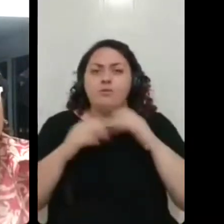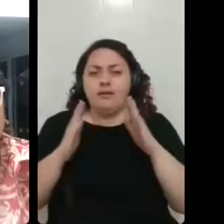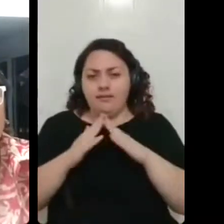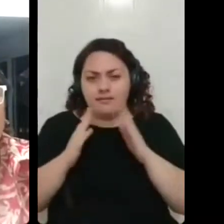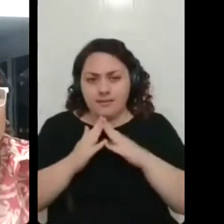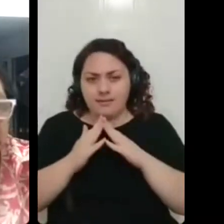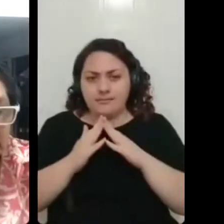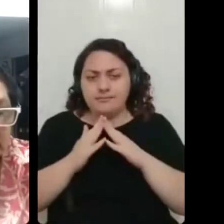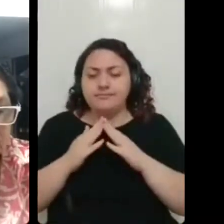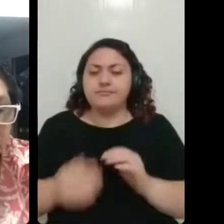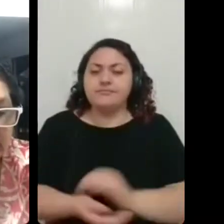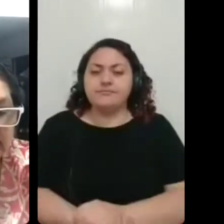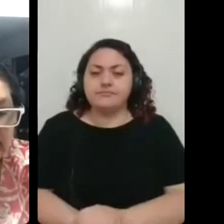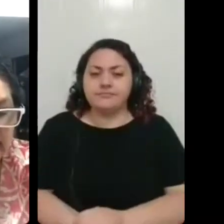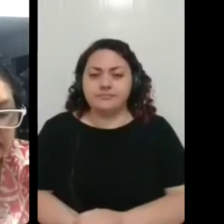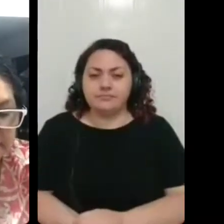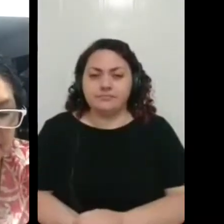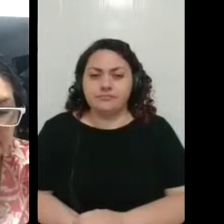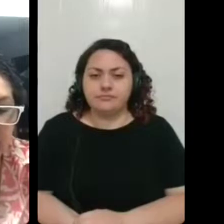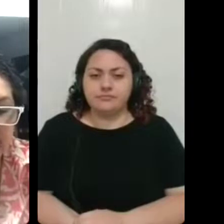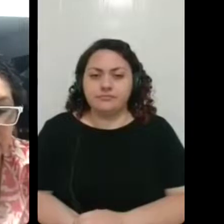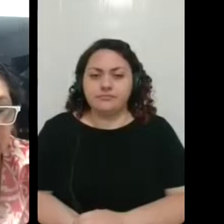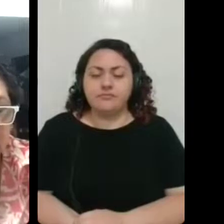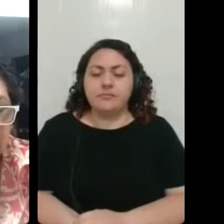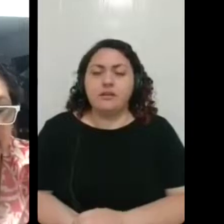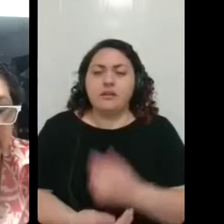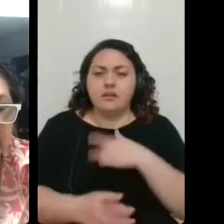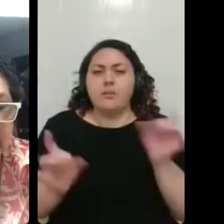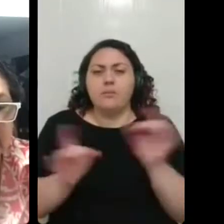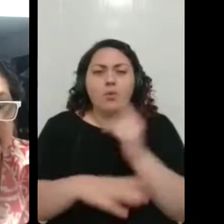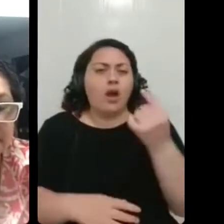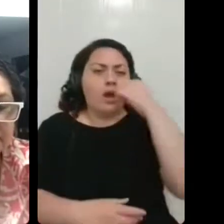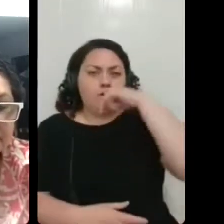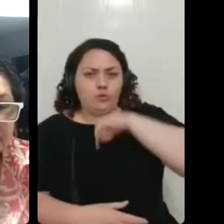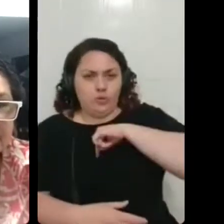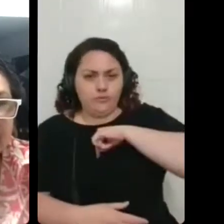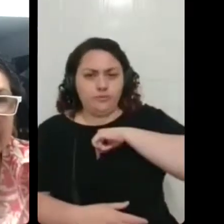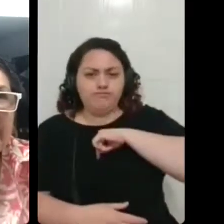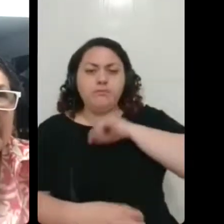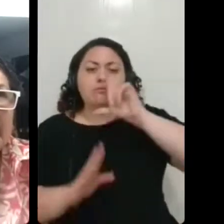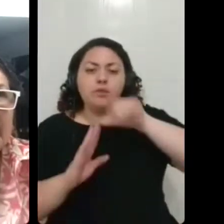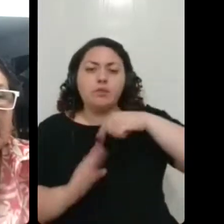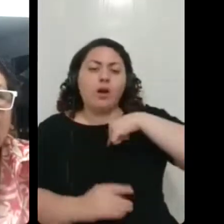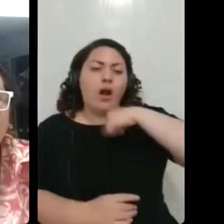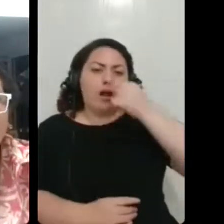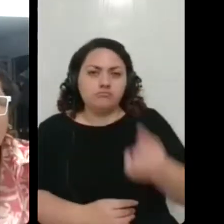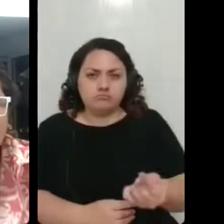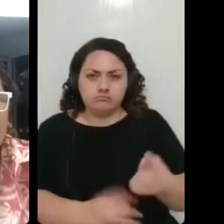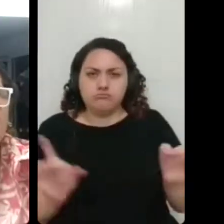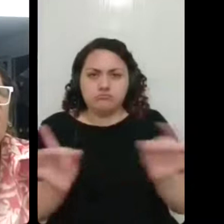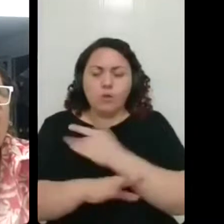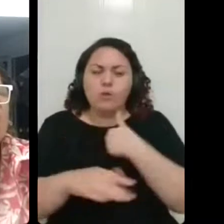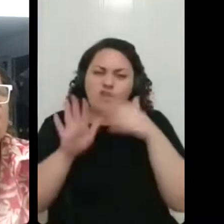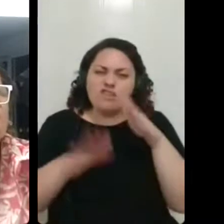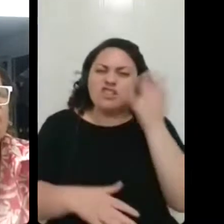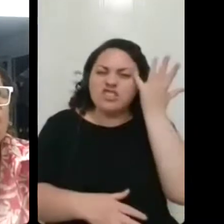Depois que eu fui estubada, né? Eu fiquei mais alguns dias e no momento que eu